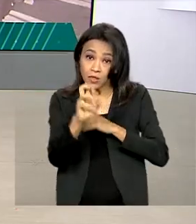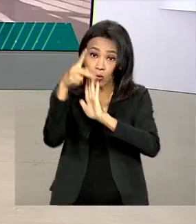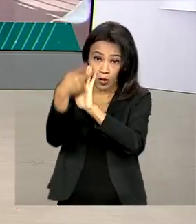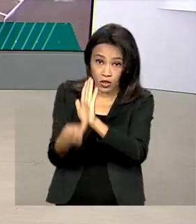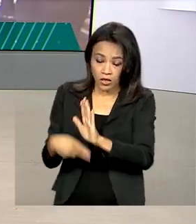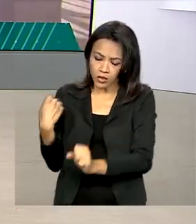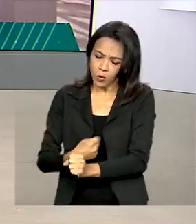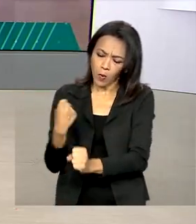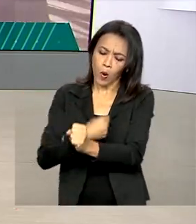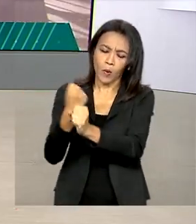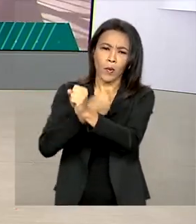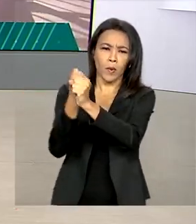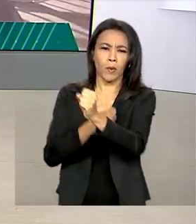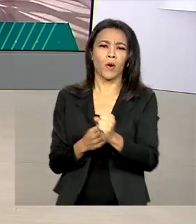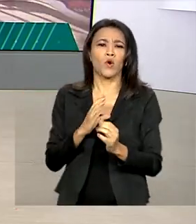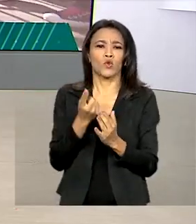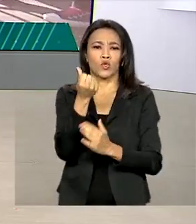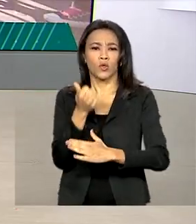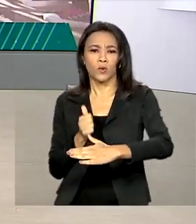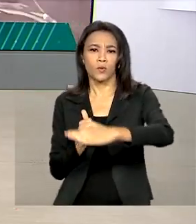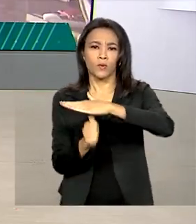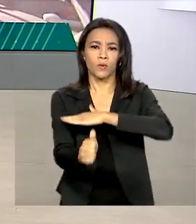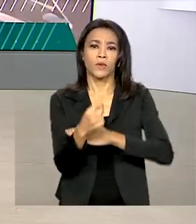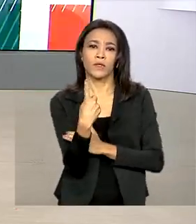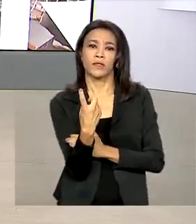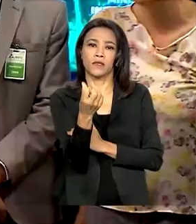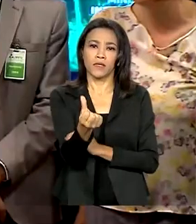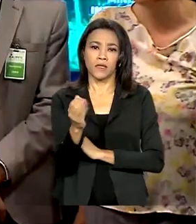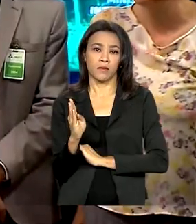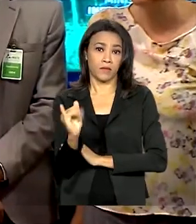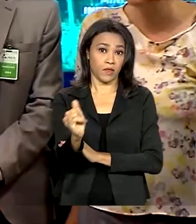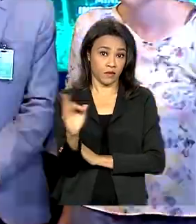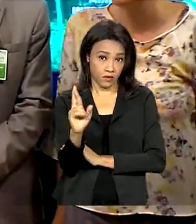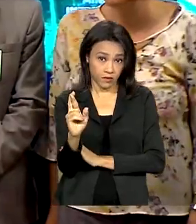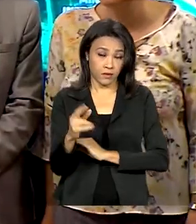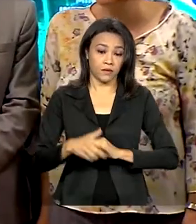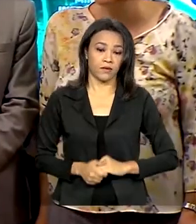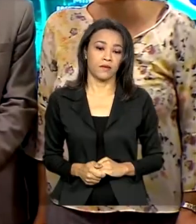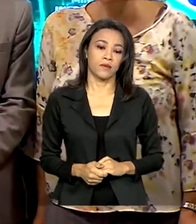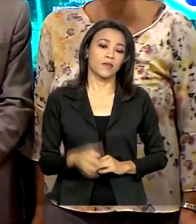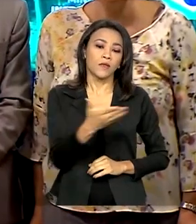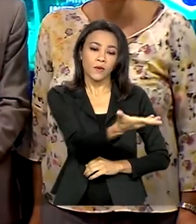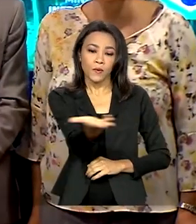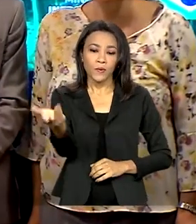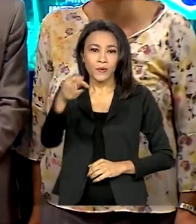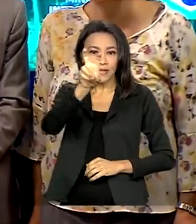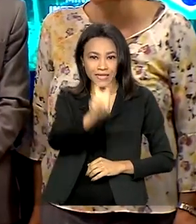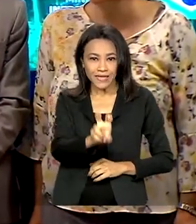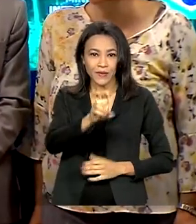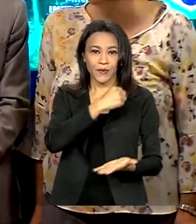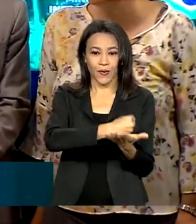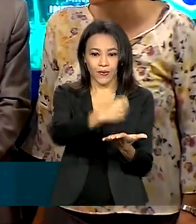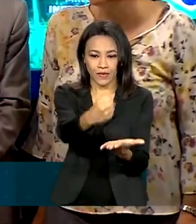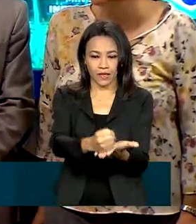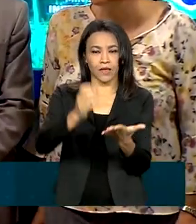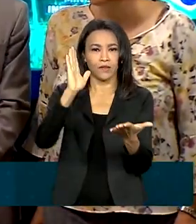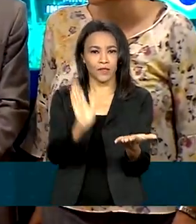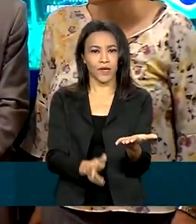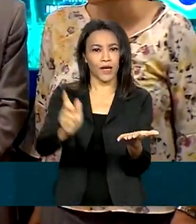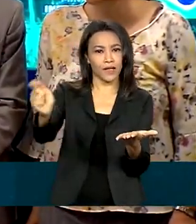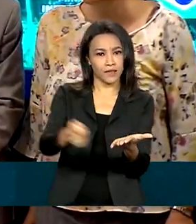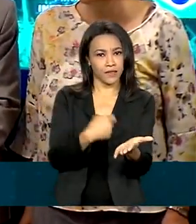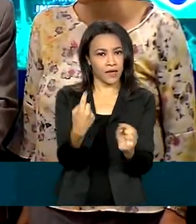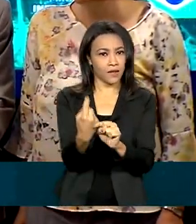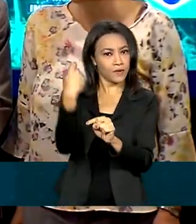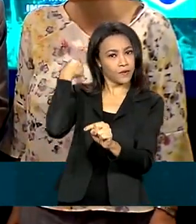com investimentos de R 16 bilhões. Os cinco contratos de adesão assinados nesta